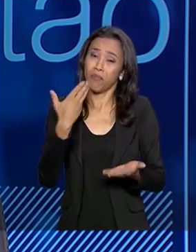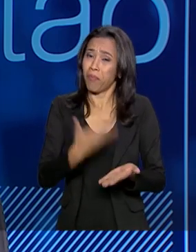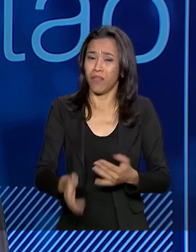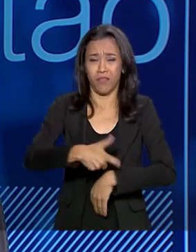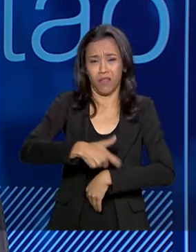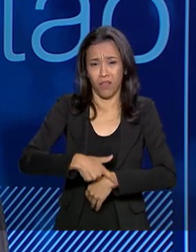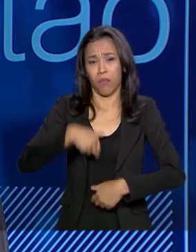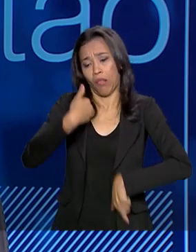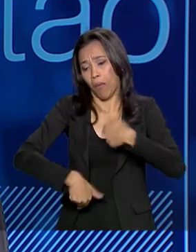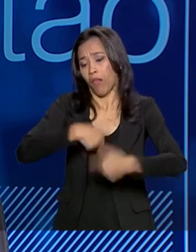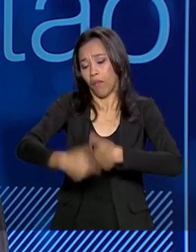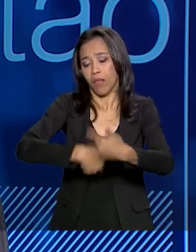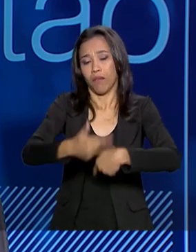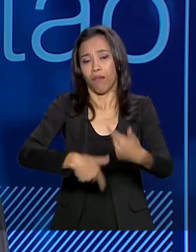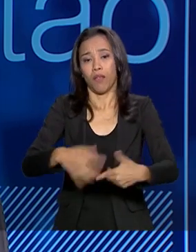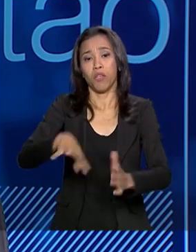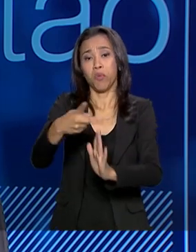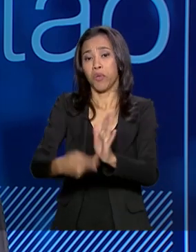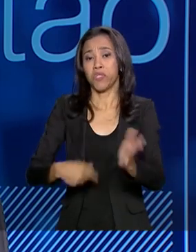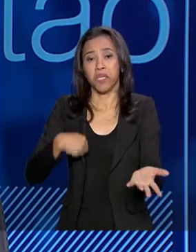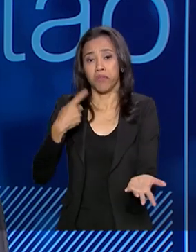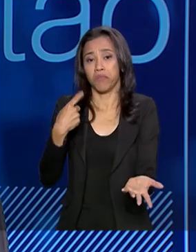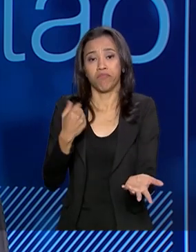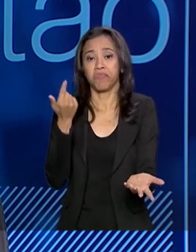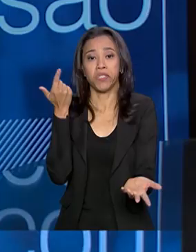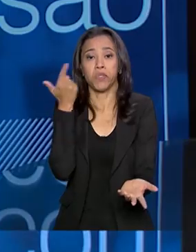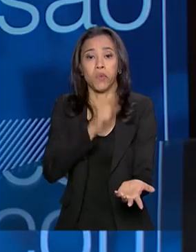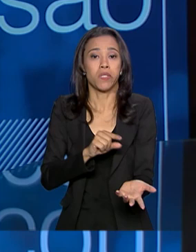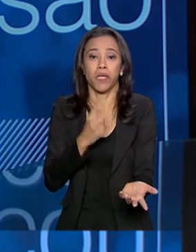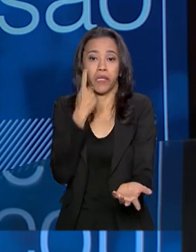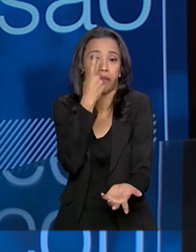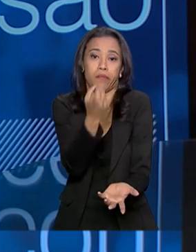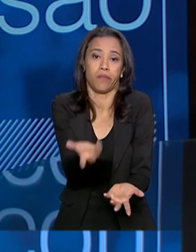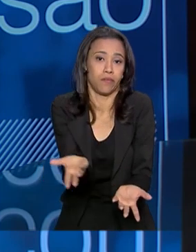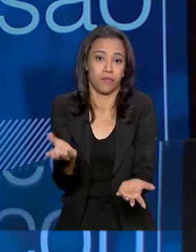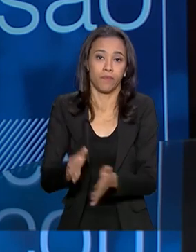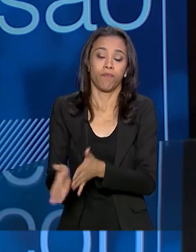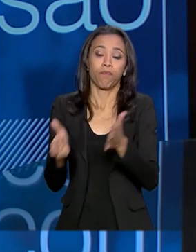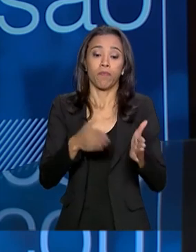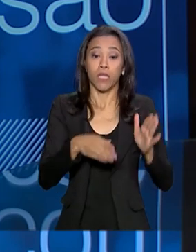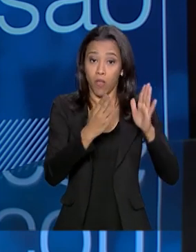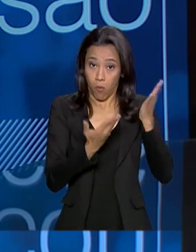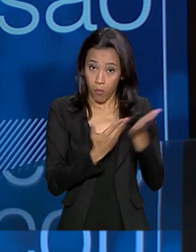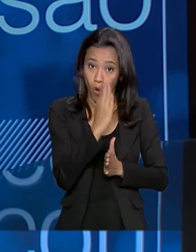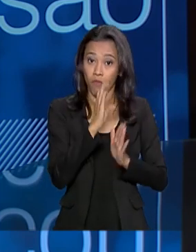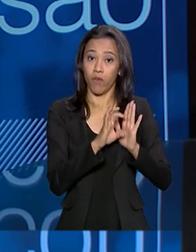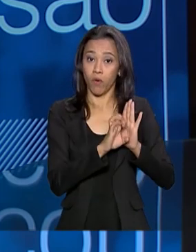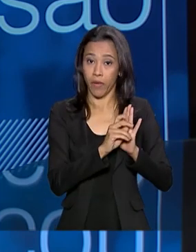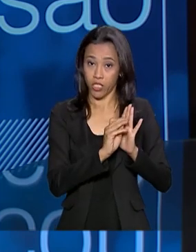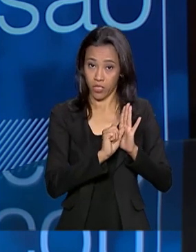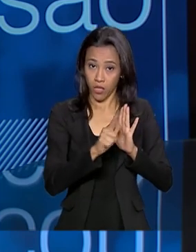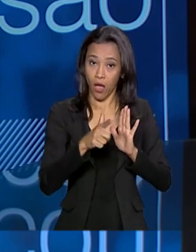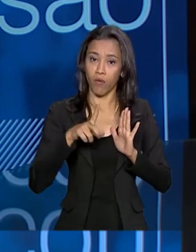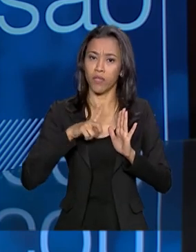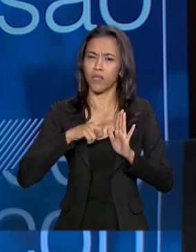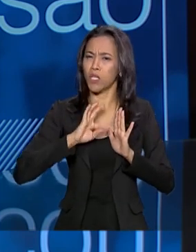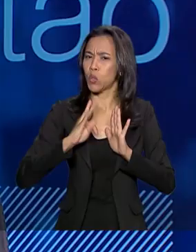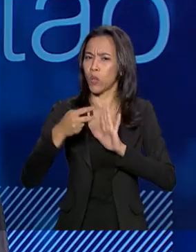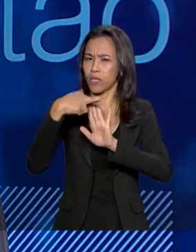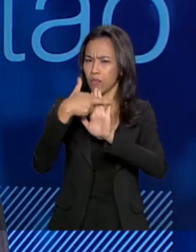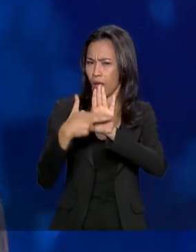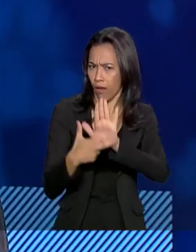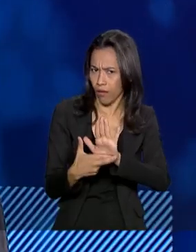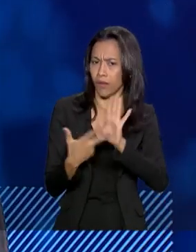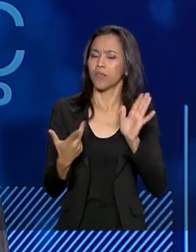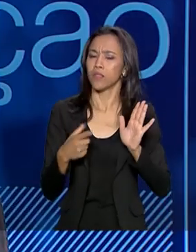projeto e acabe com um projeto que não tenha nenhum interessado. O TCU aprovando, edital é feito onde tem todas as regras do leilão. Exatamente. O